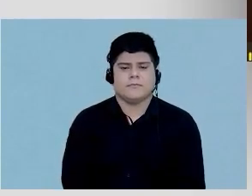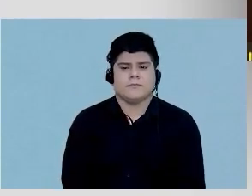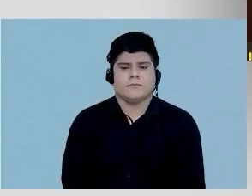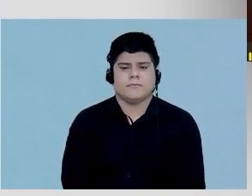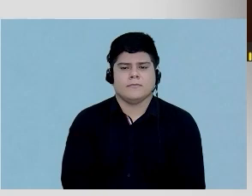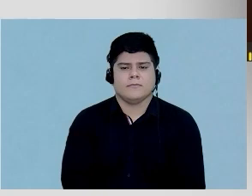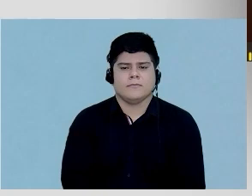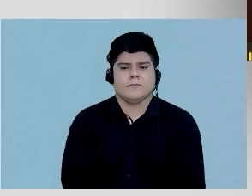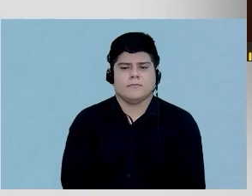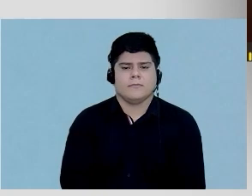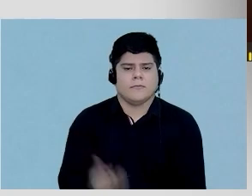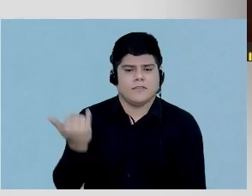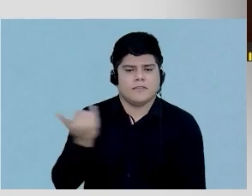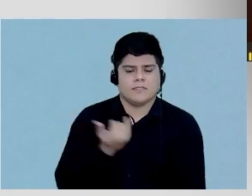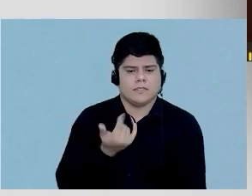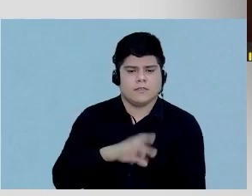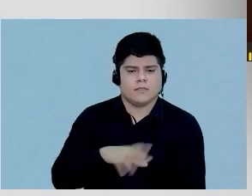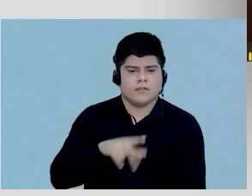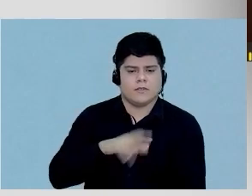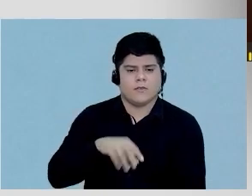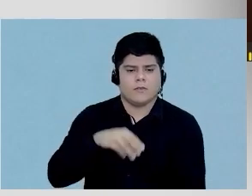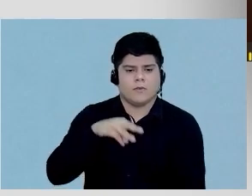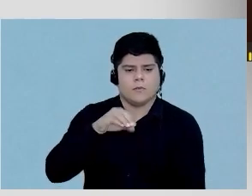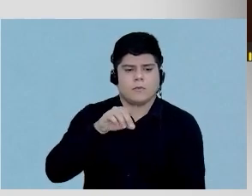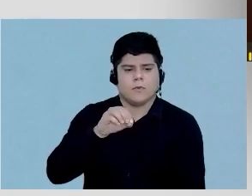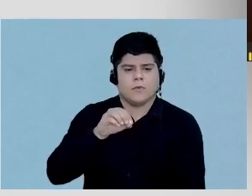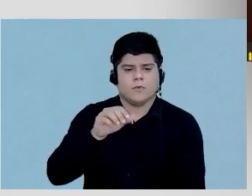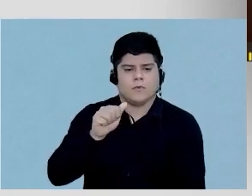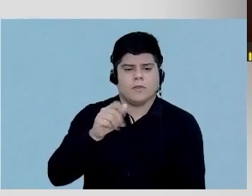Me avisaram que não está no módulo, a apresentação.